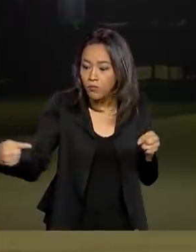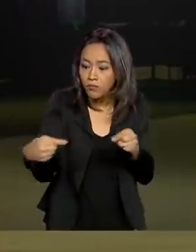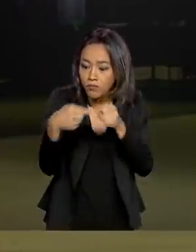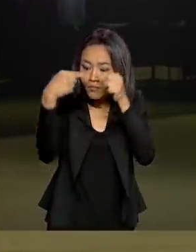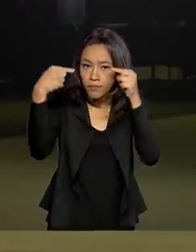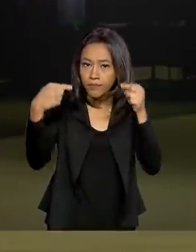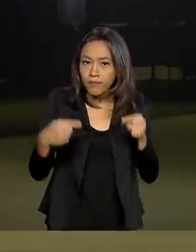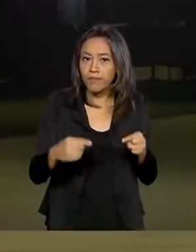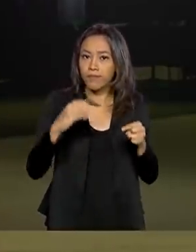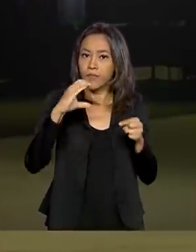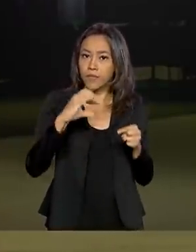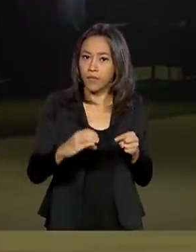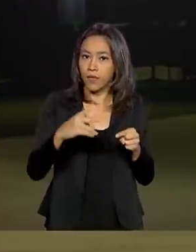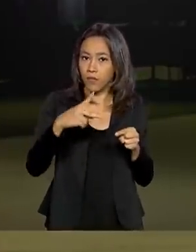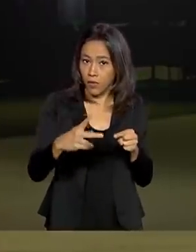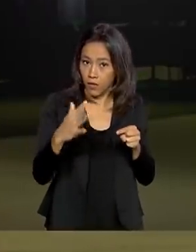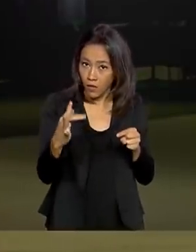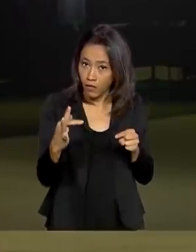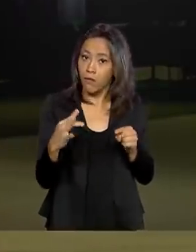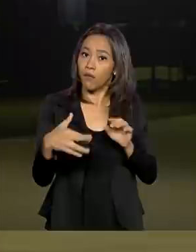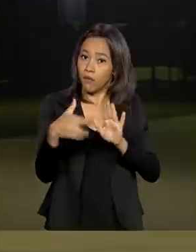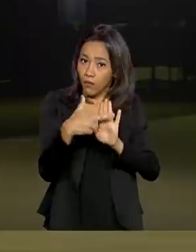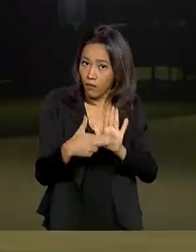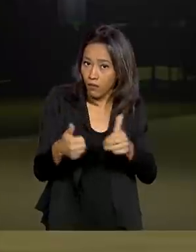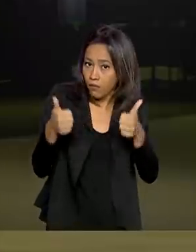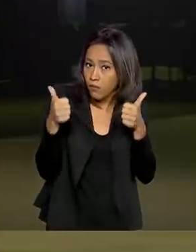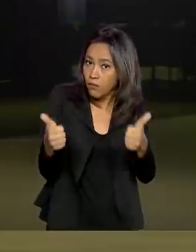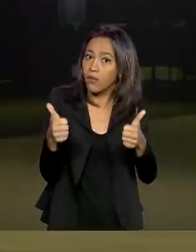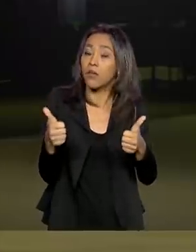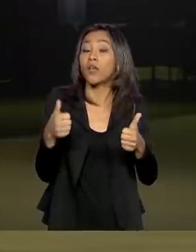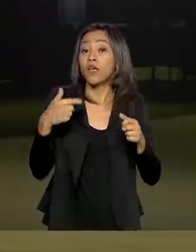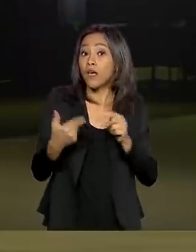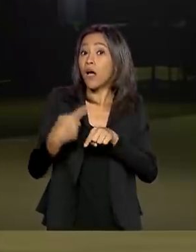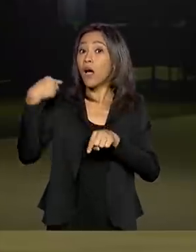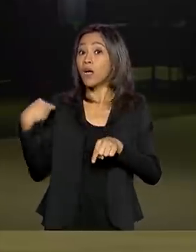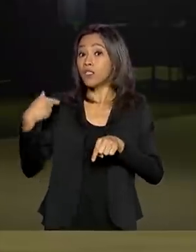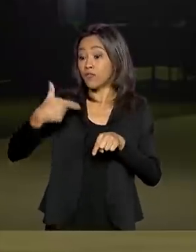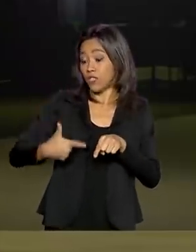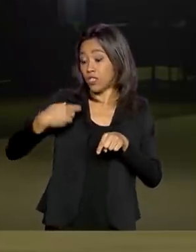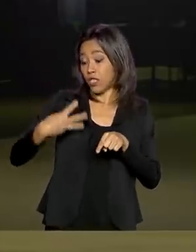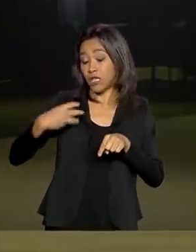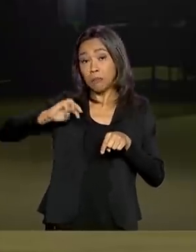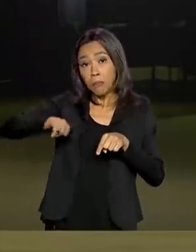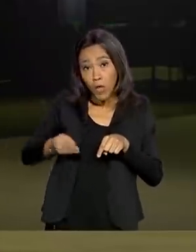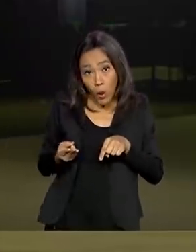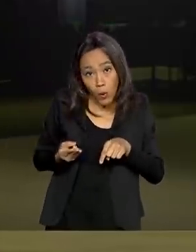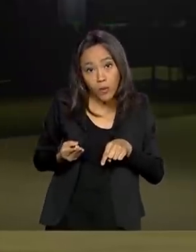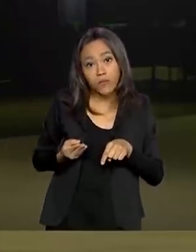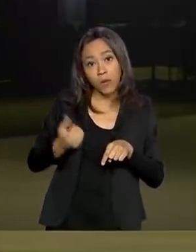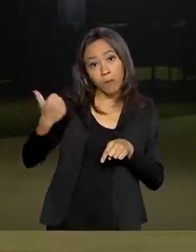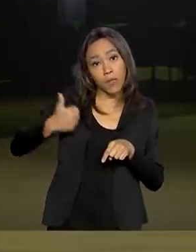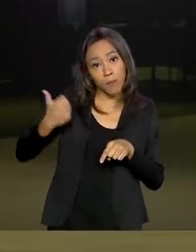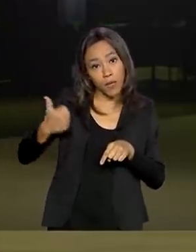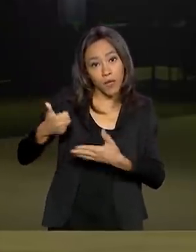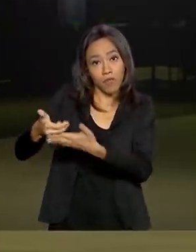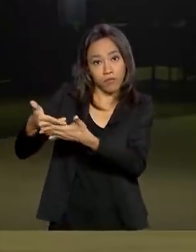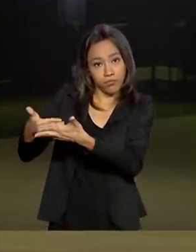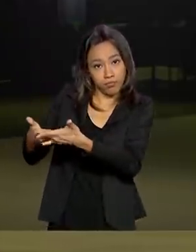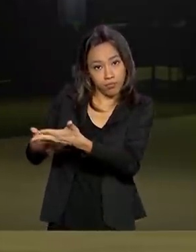23 milhões que foi a primeira leva que a